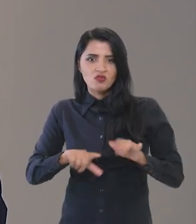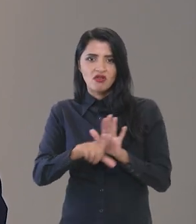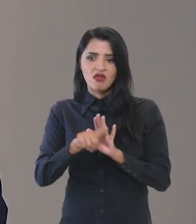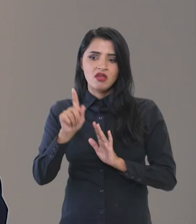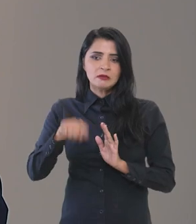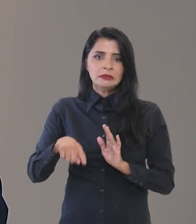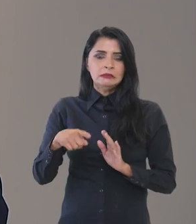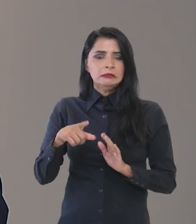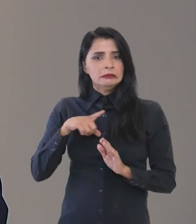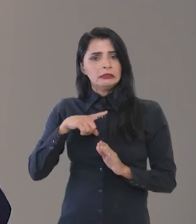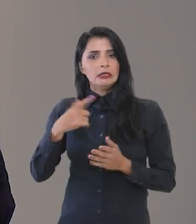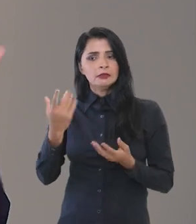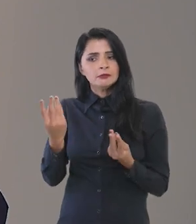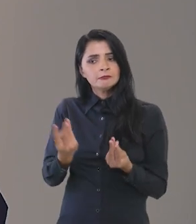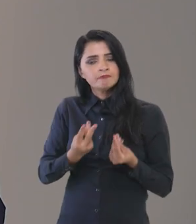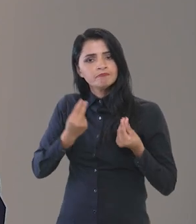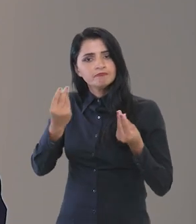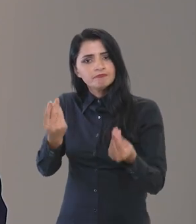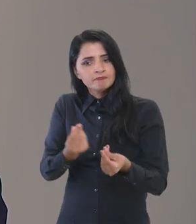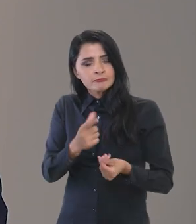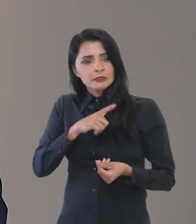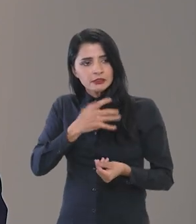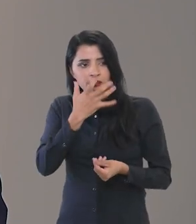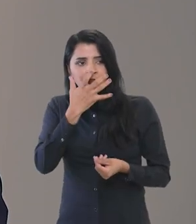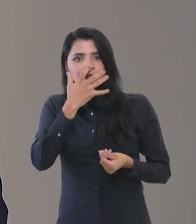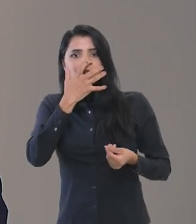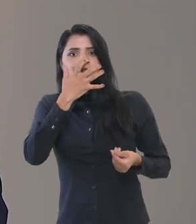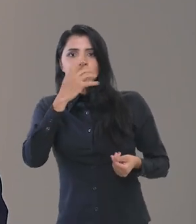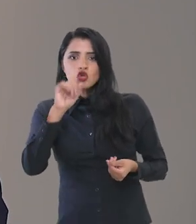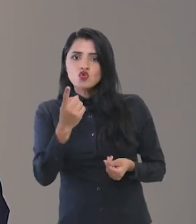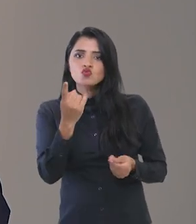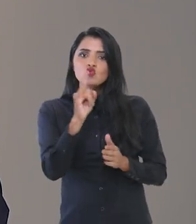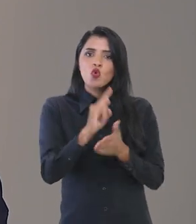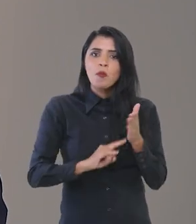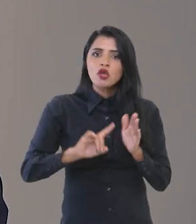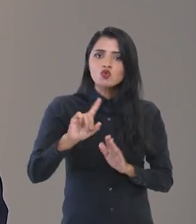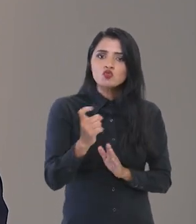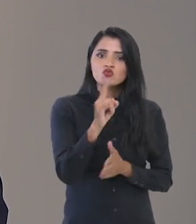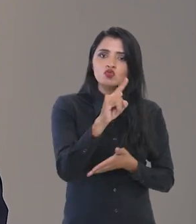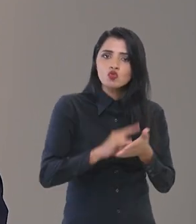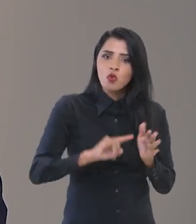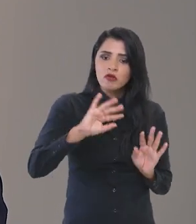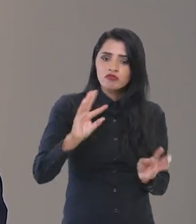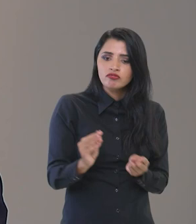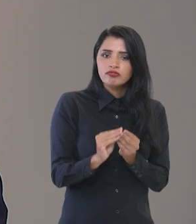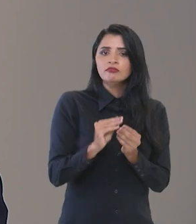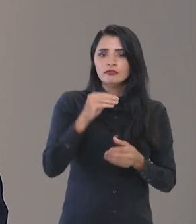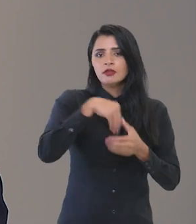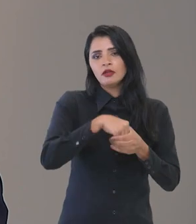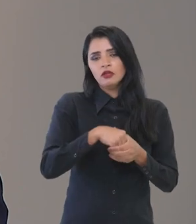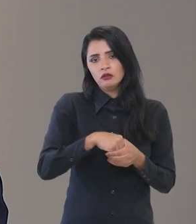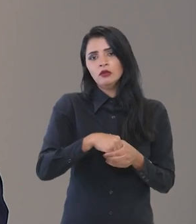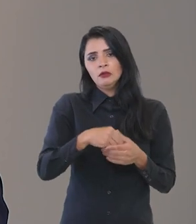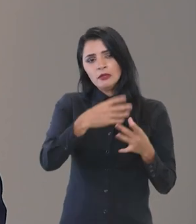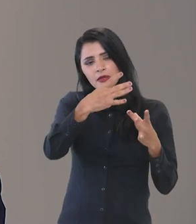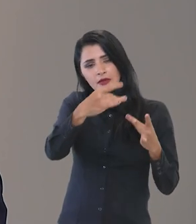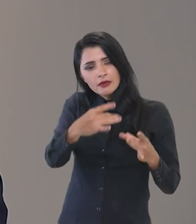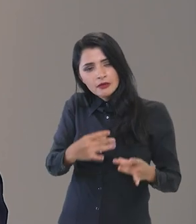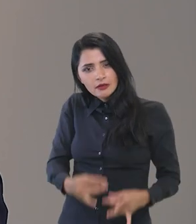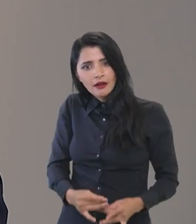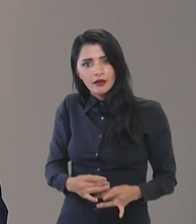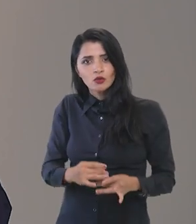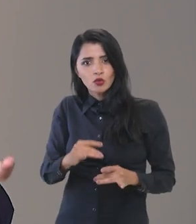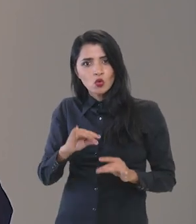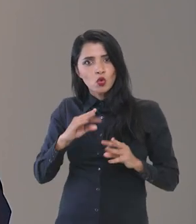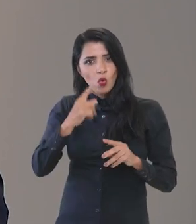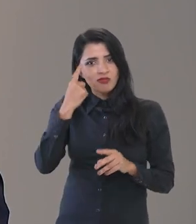aprovação da lei, toda essa sensibilidade condensada num documento bastante substancioso e muito